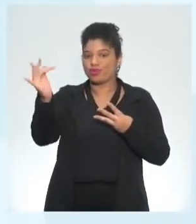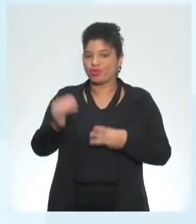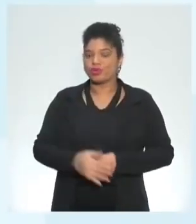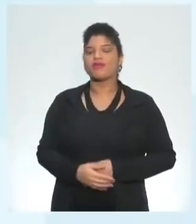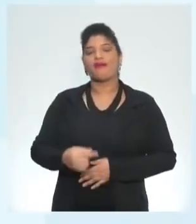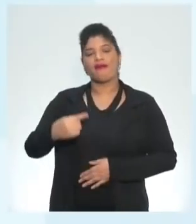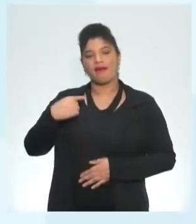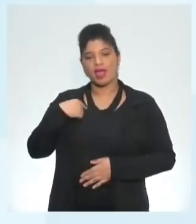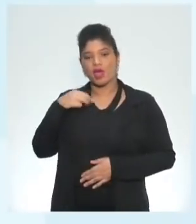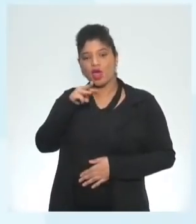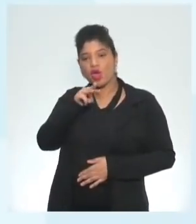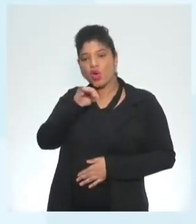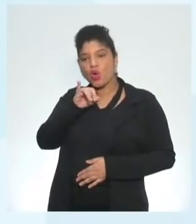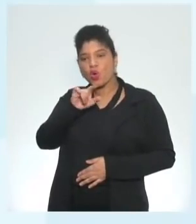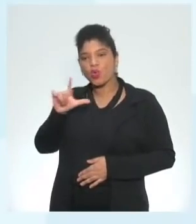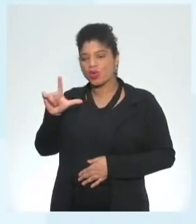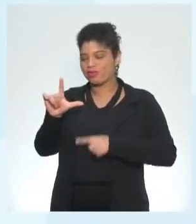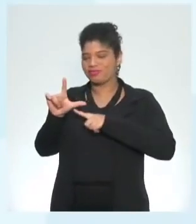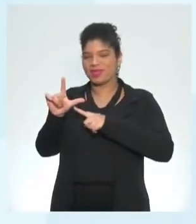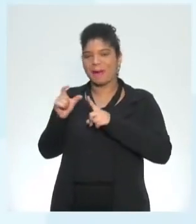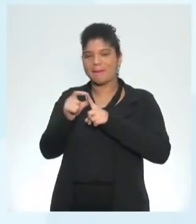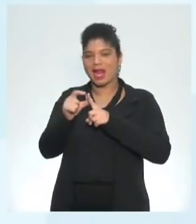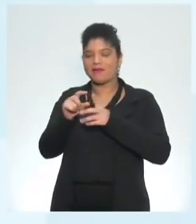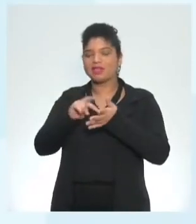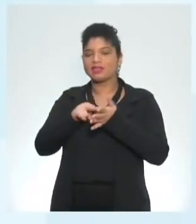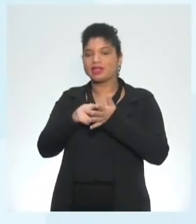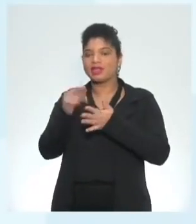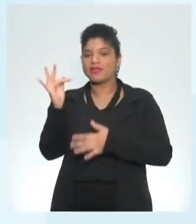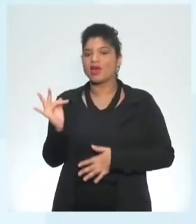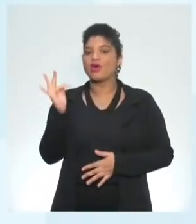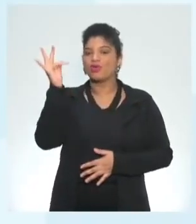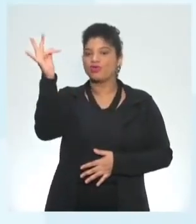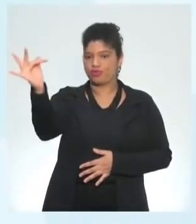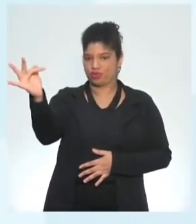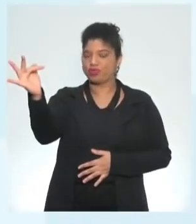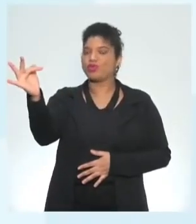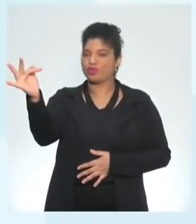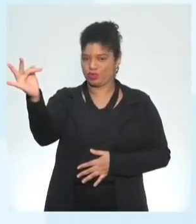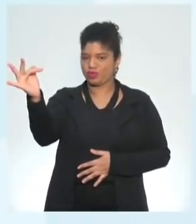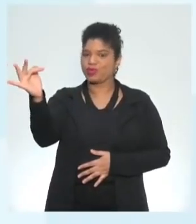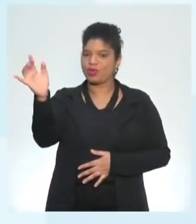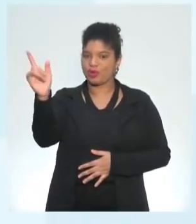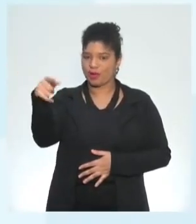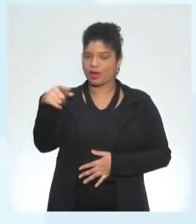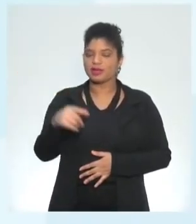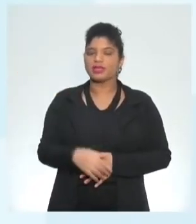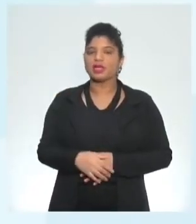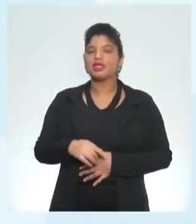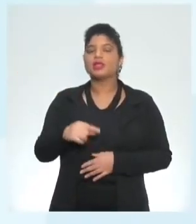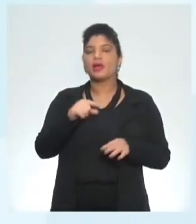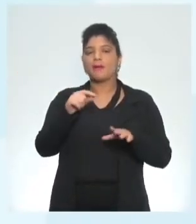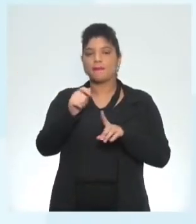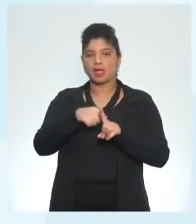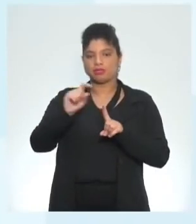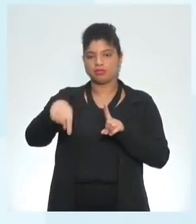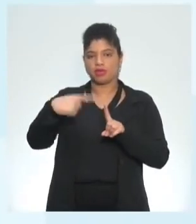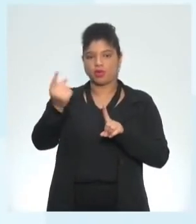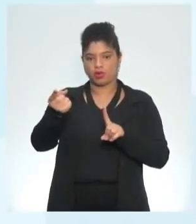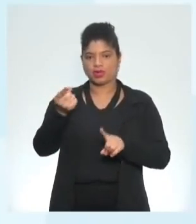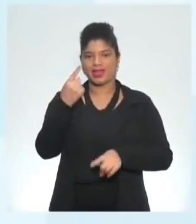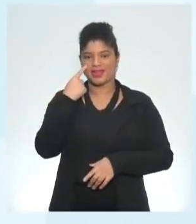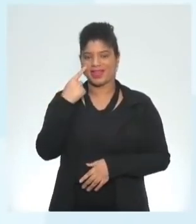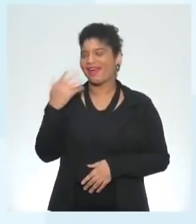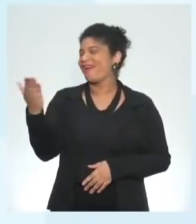next month the future né eu irei dirigir um um movie um filme um um mês que vem a gente vai no